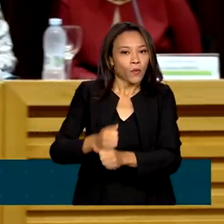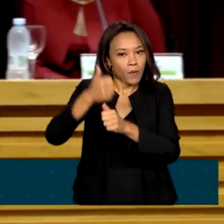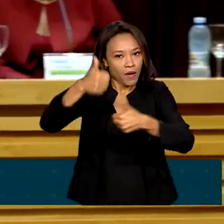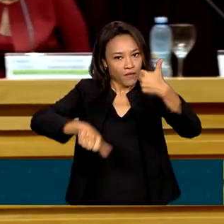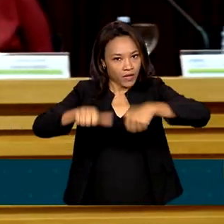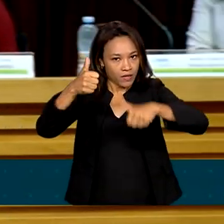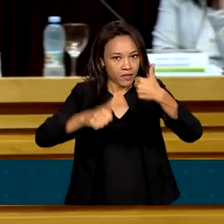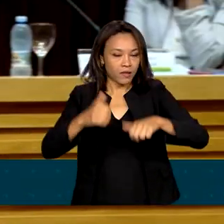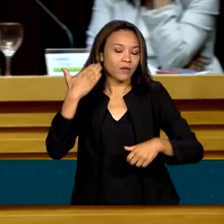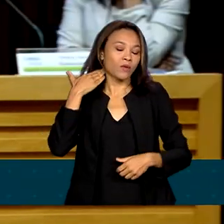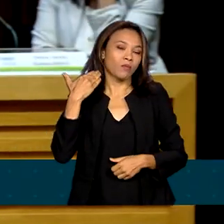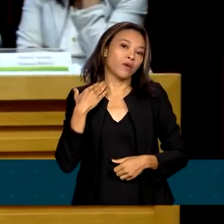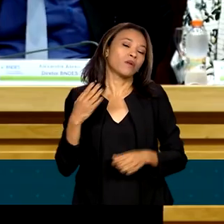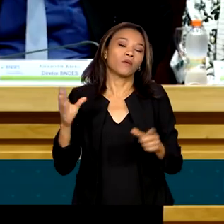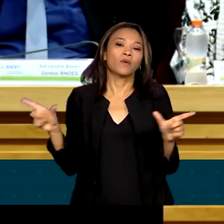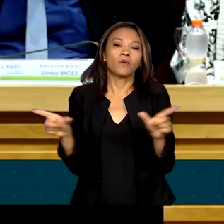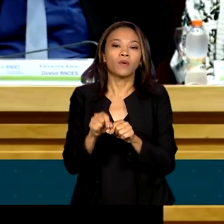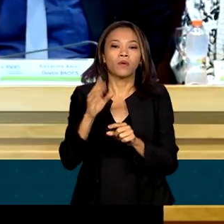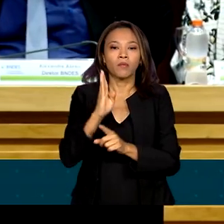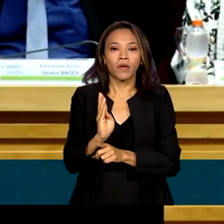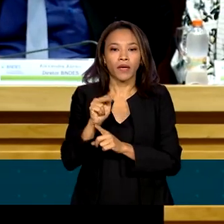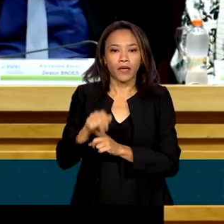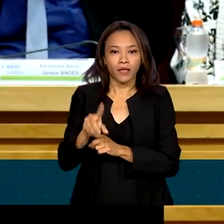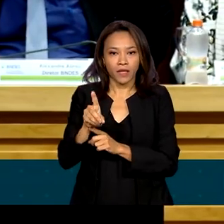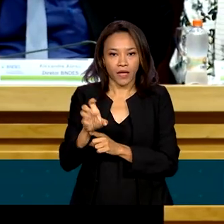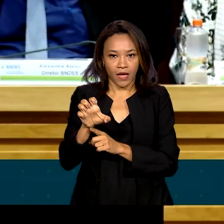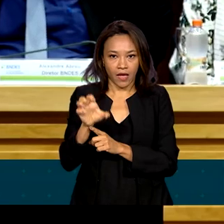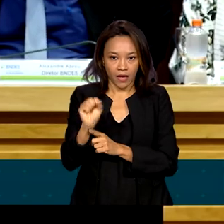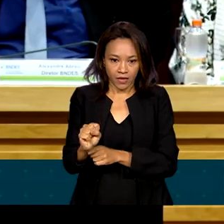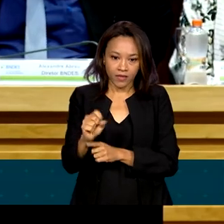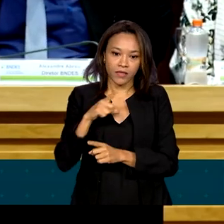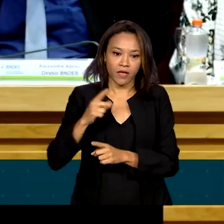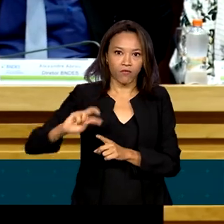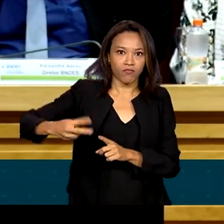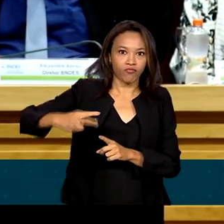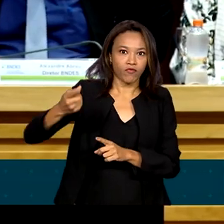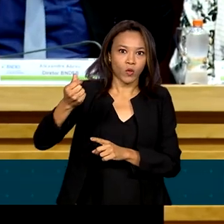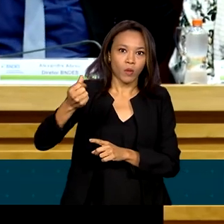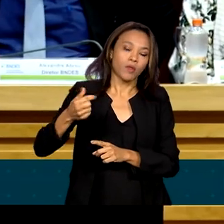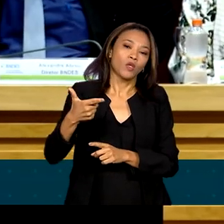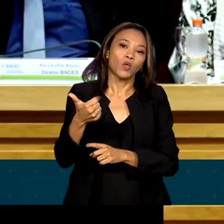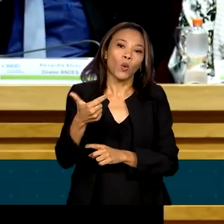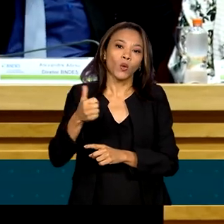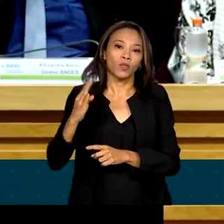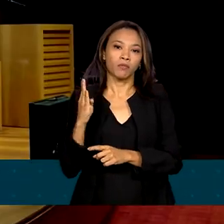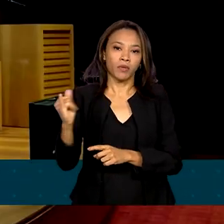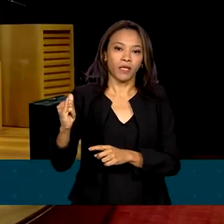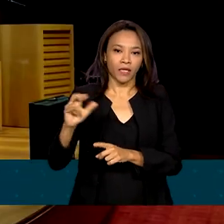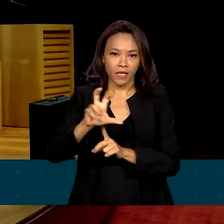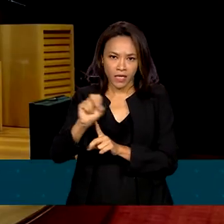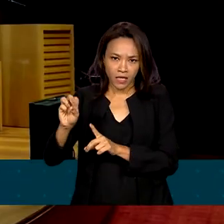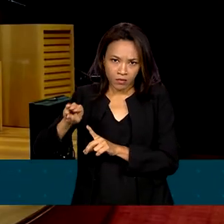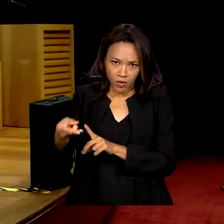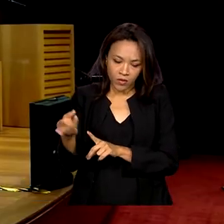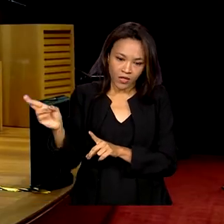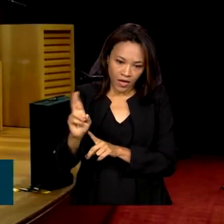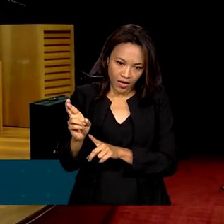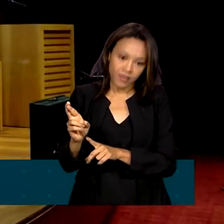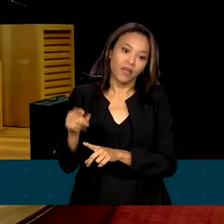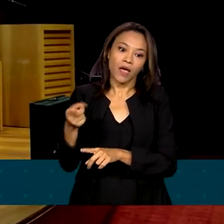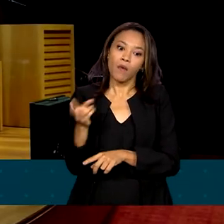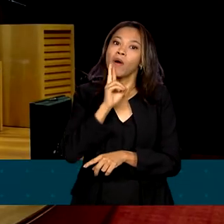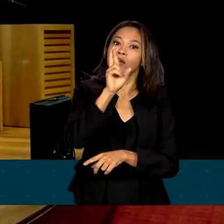revelou que o banco, em 2022, teve um faturamento de 12 bilhões e 500 milhões de reais. Apesar do resultado